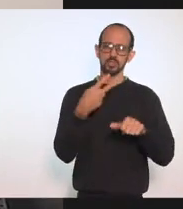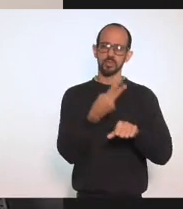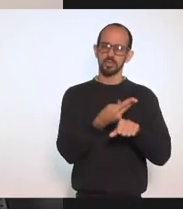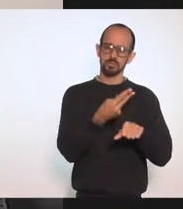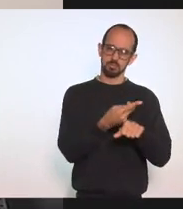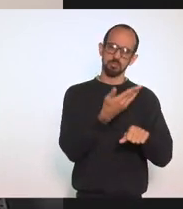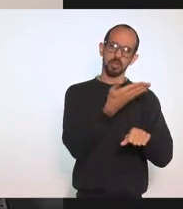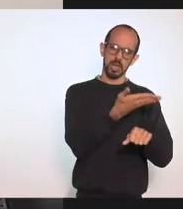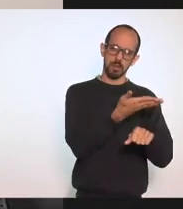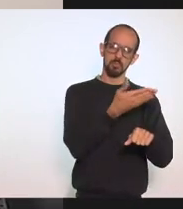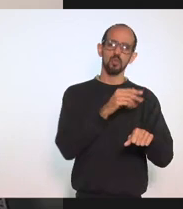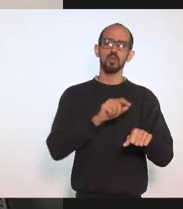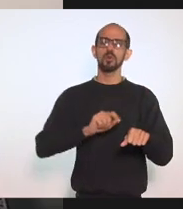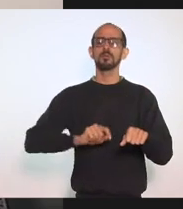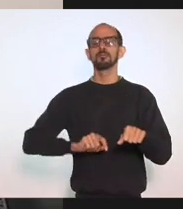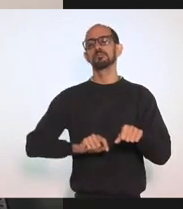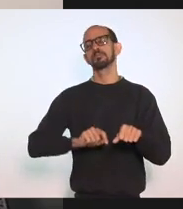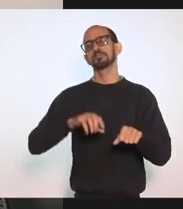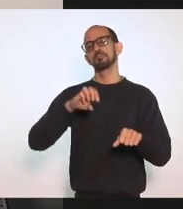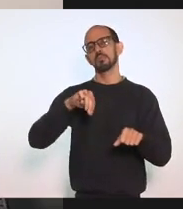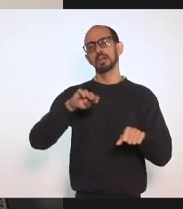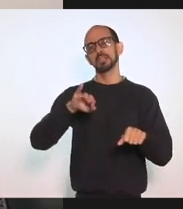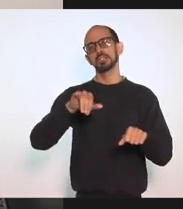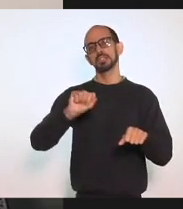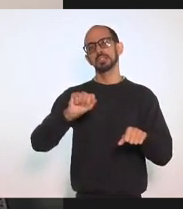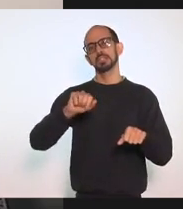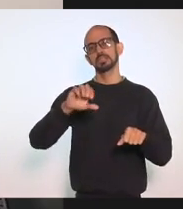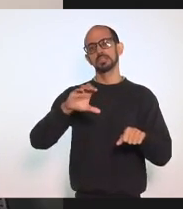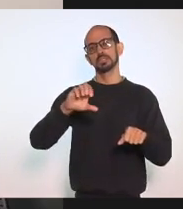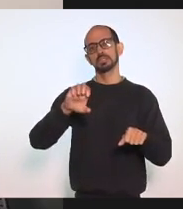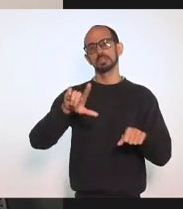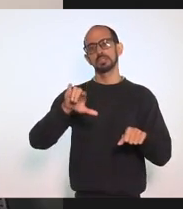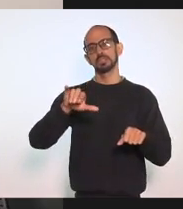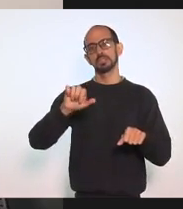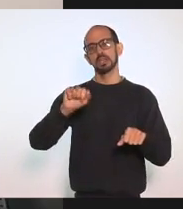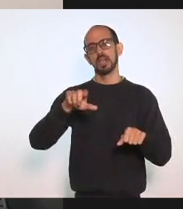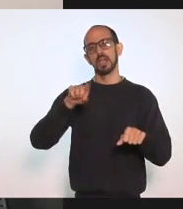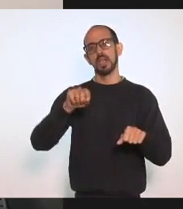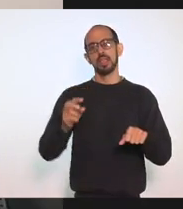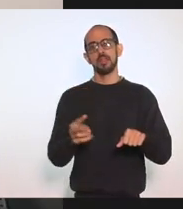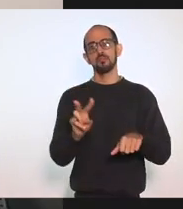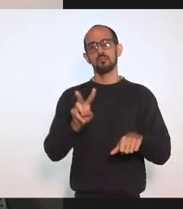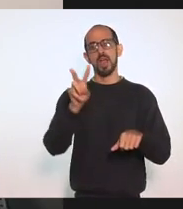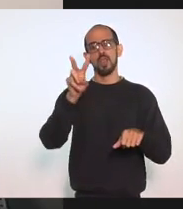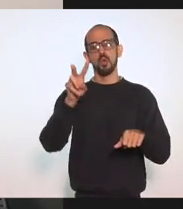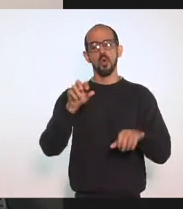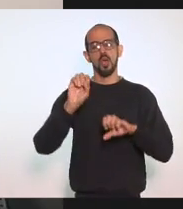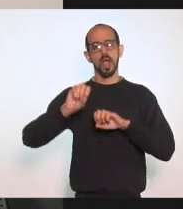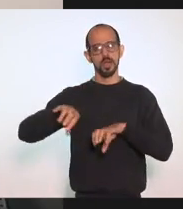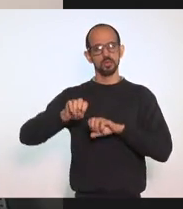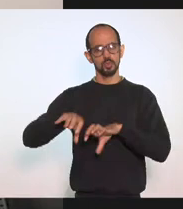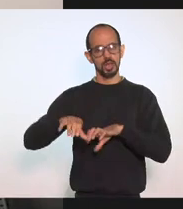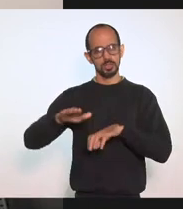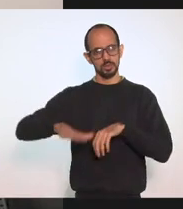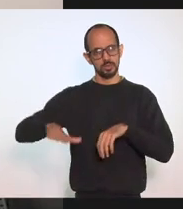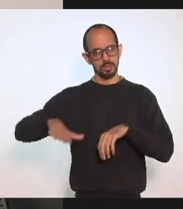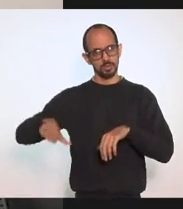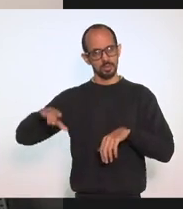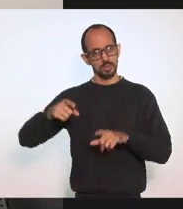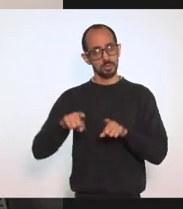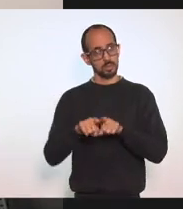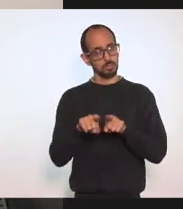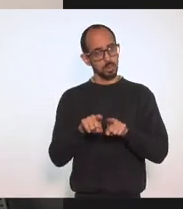Da Fundação Maria Cecília Foi valorizar A educação Infantil E reconhecer A importância Dos